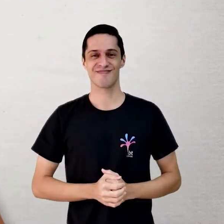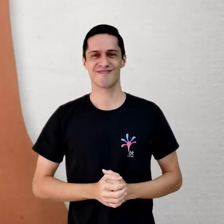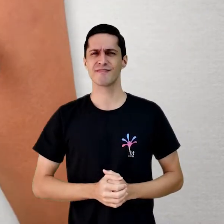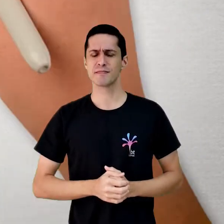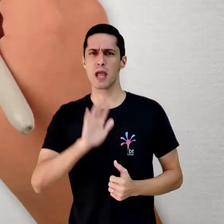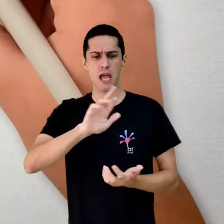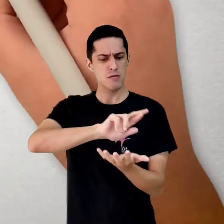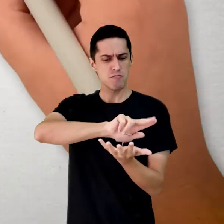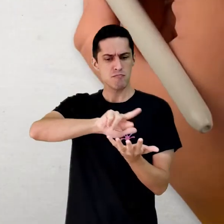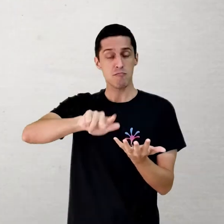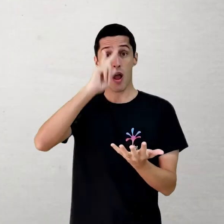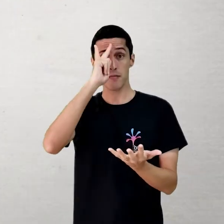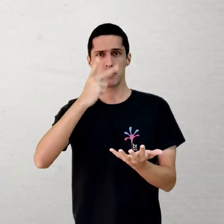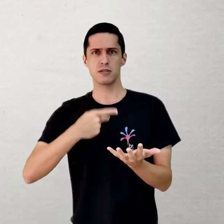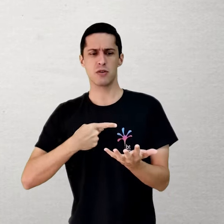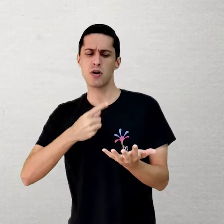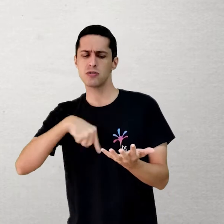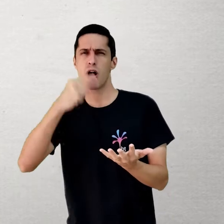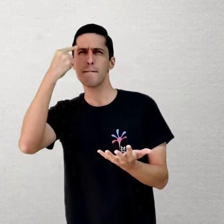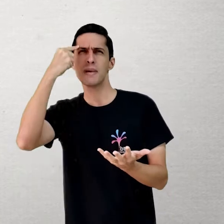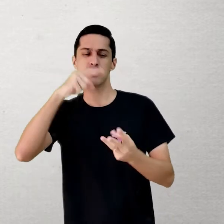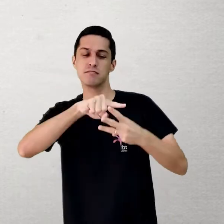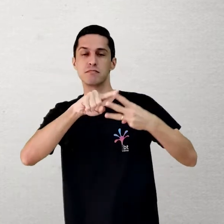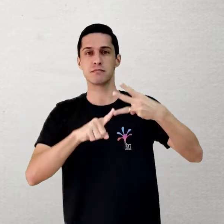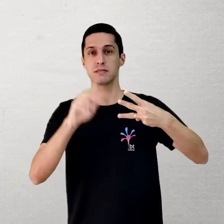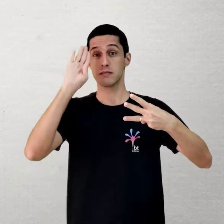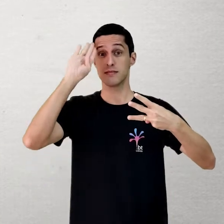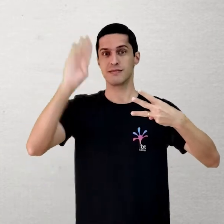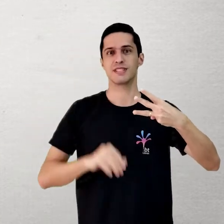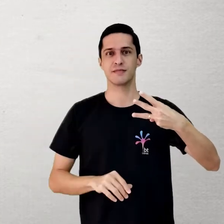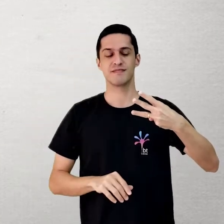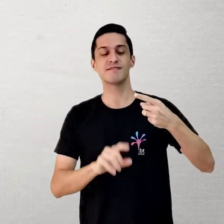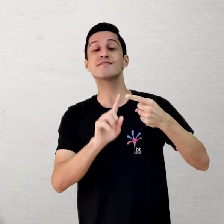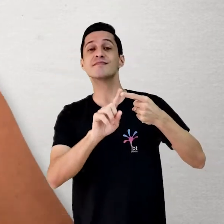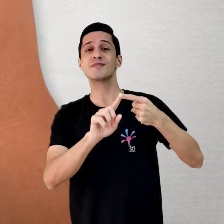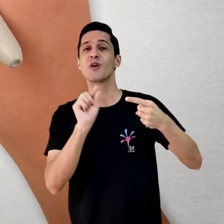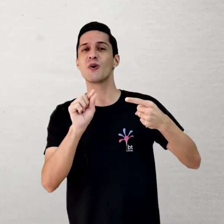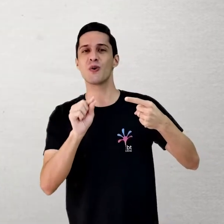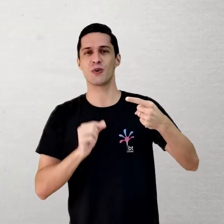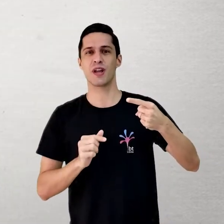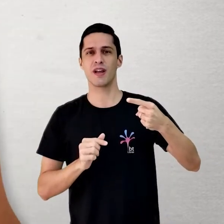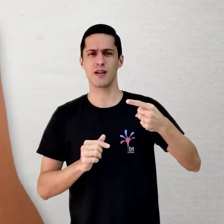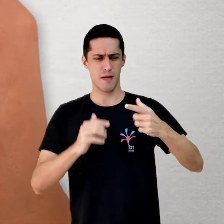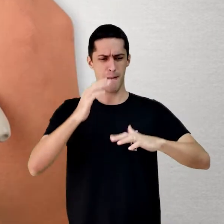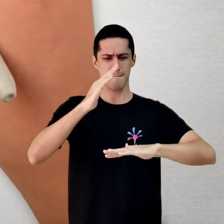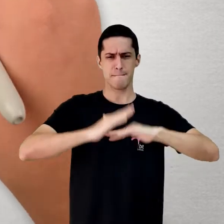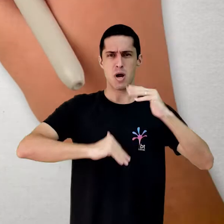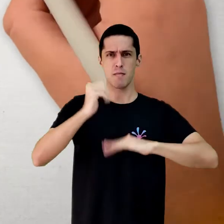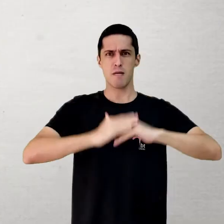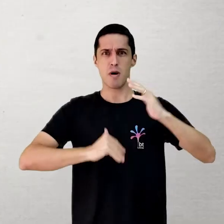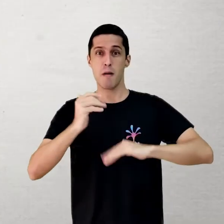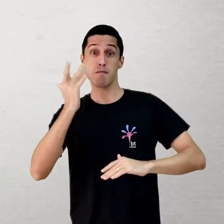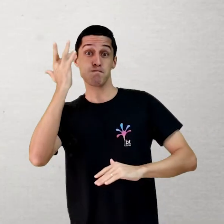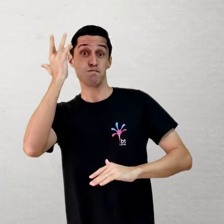estamos considerando principalmente três características. A primeira são as competências e o conhecimento cognitivo do